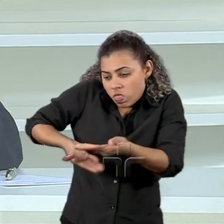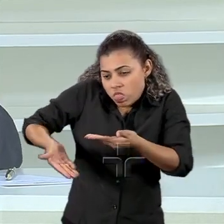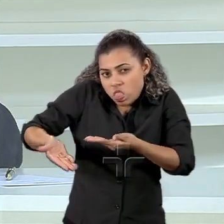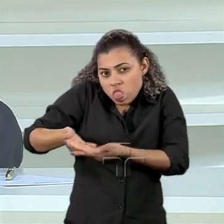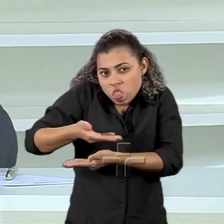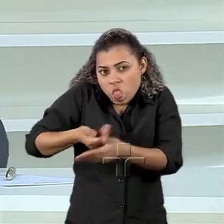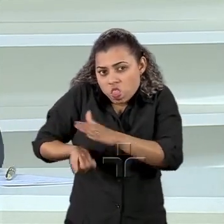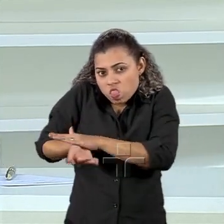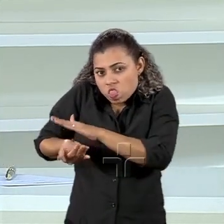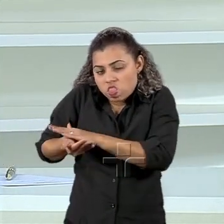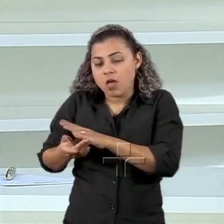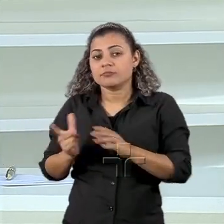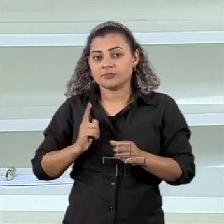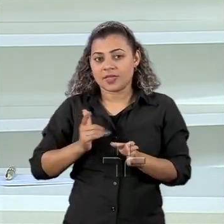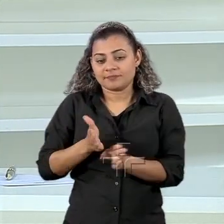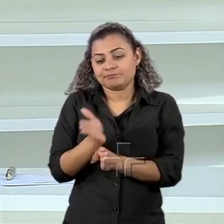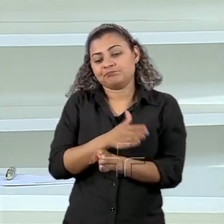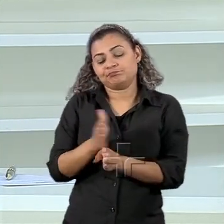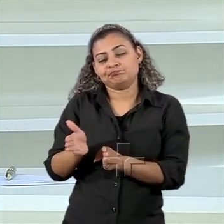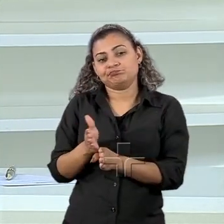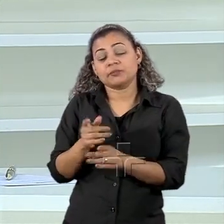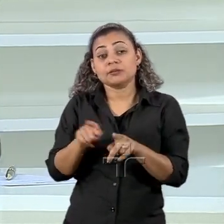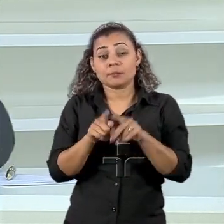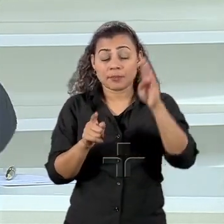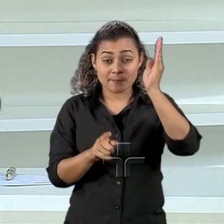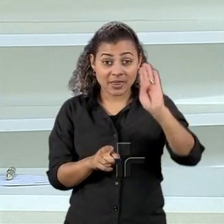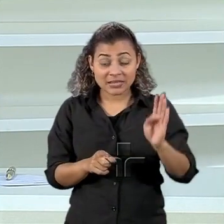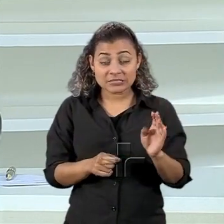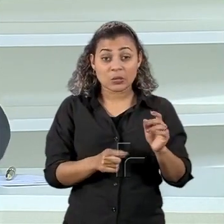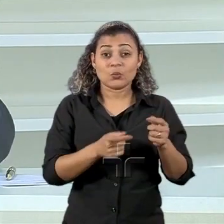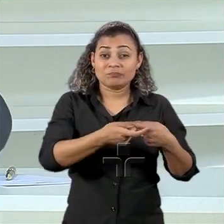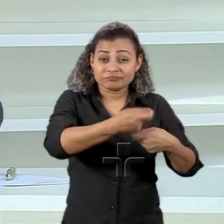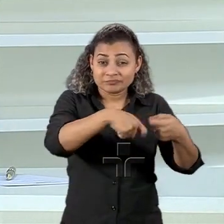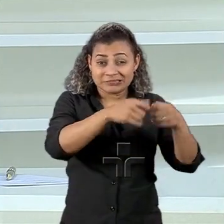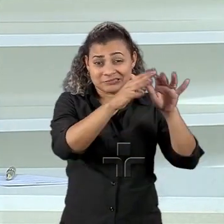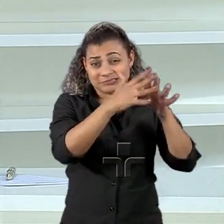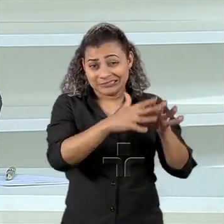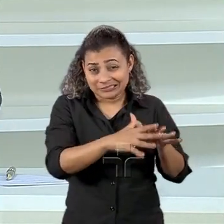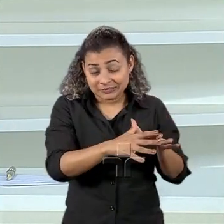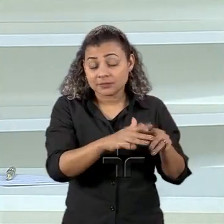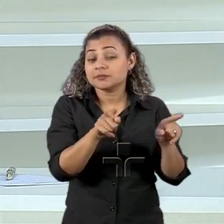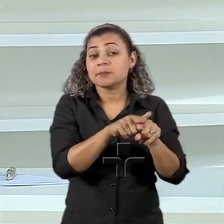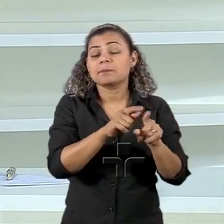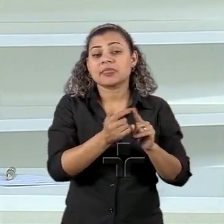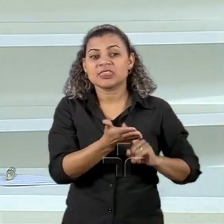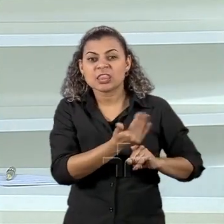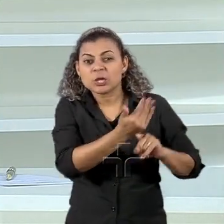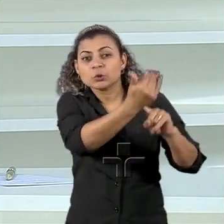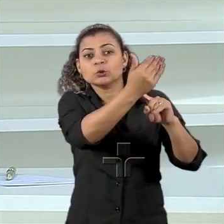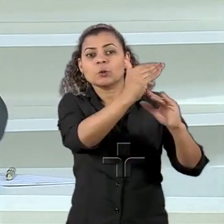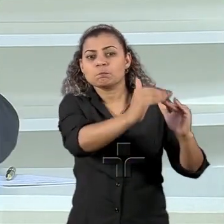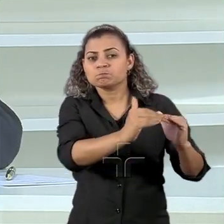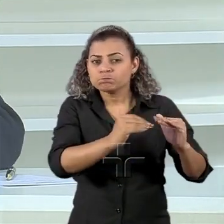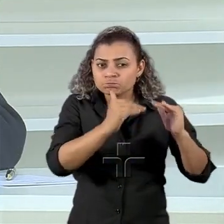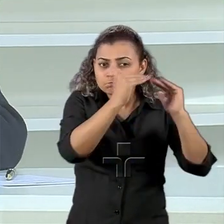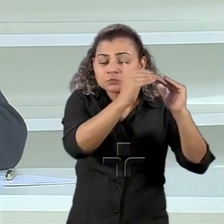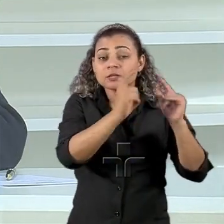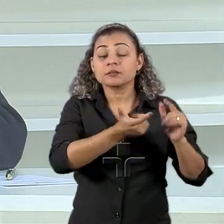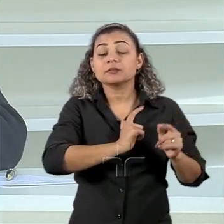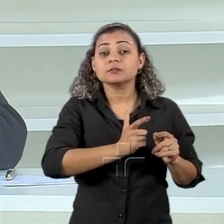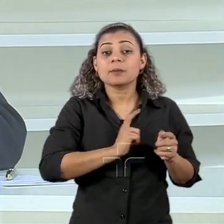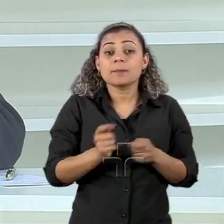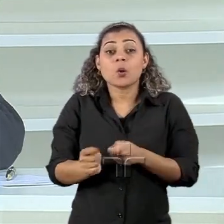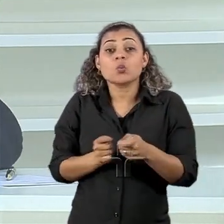e pelas limitações financeiras que o Brasil tem os programas tecnológicos avançados que existem para